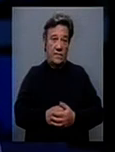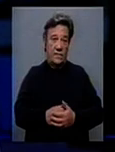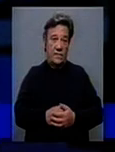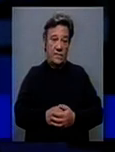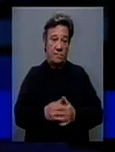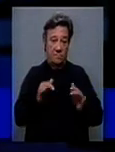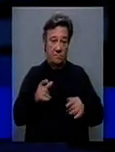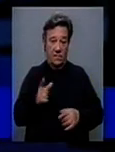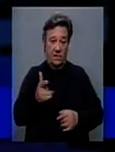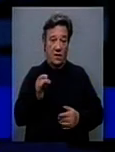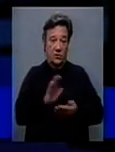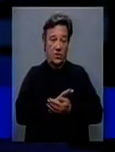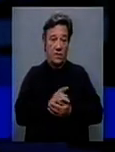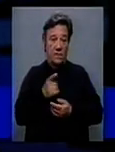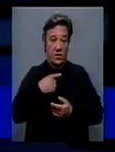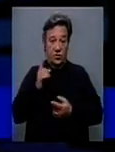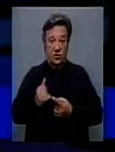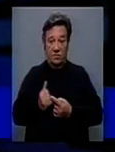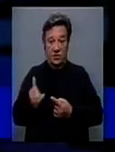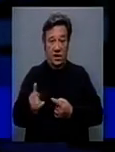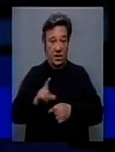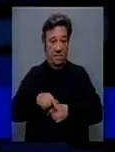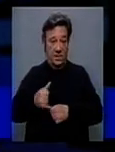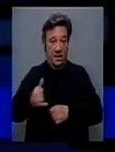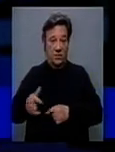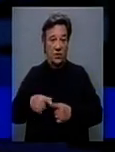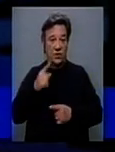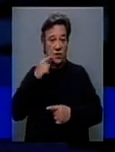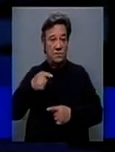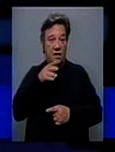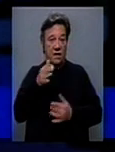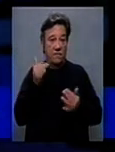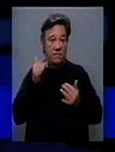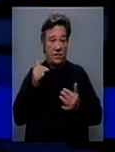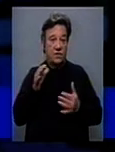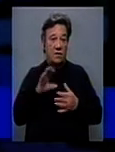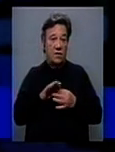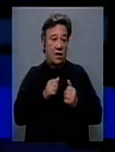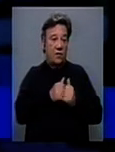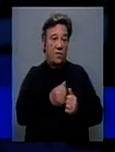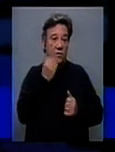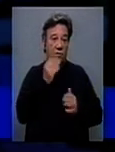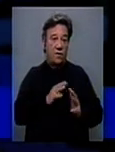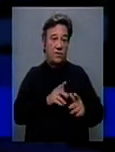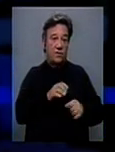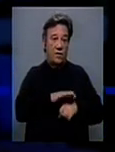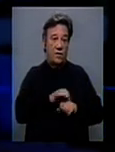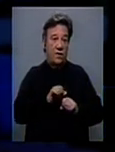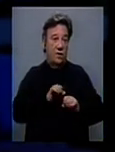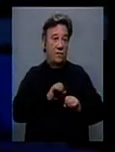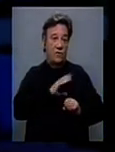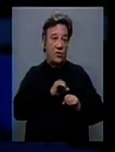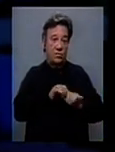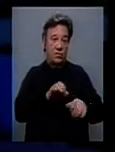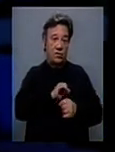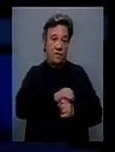Termina assim o Telejornal, mas começamos já de em viado com especial informação para acompanhar a evolução da pandemia Covid